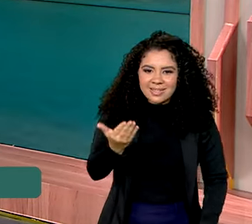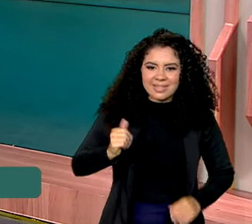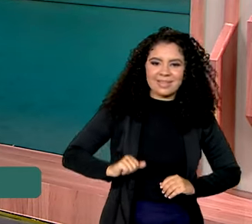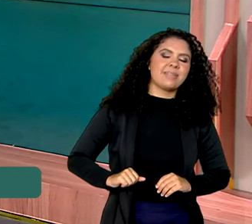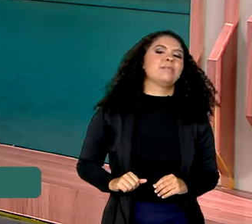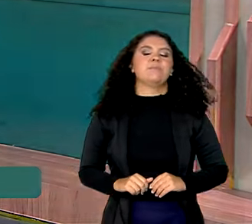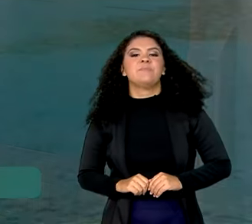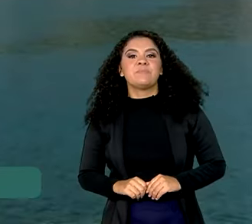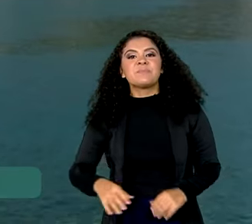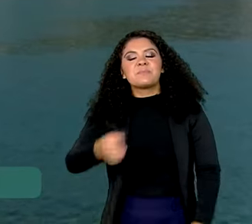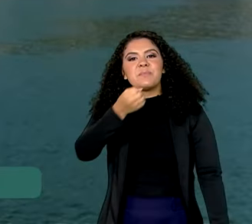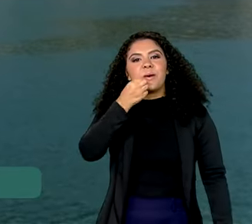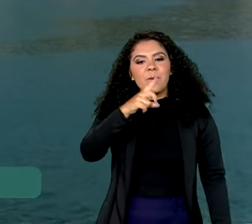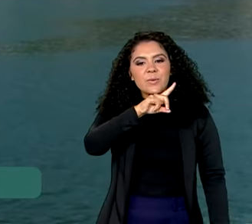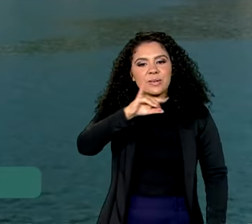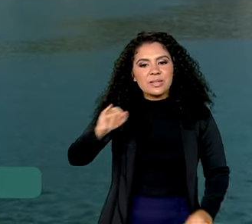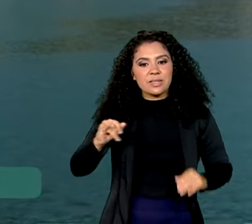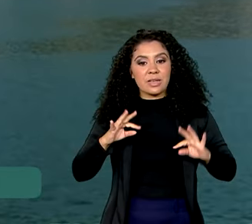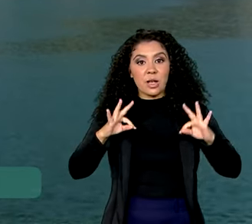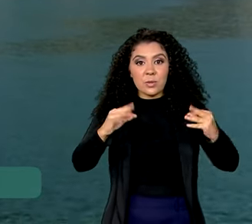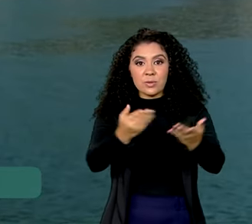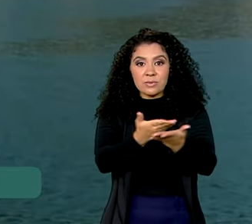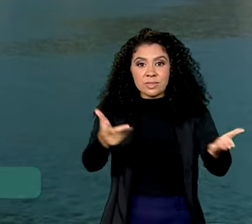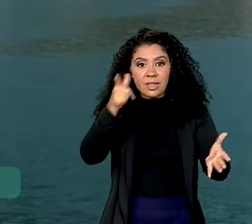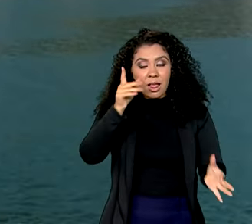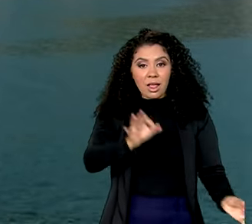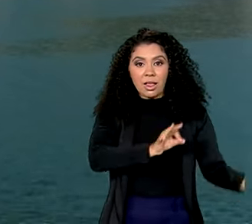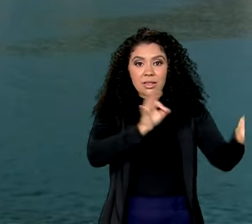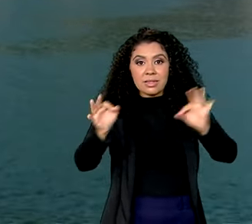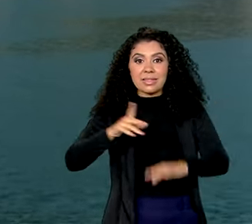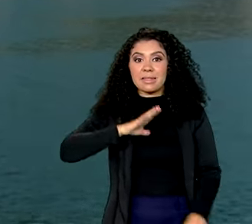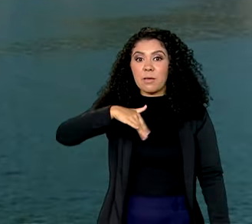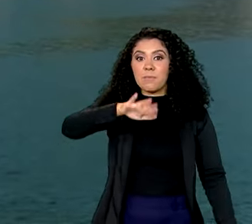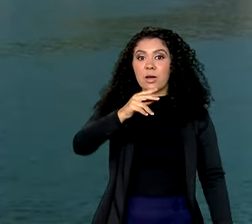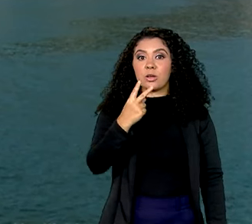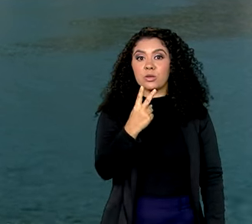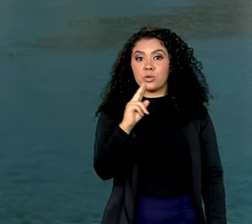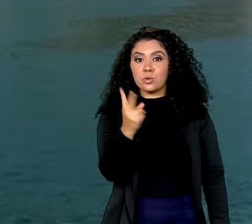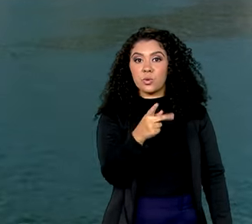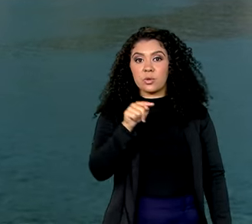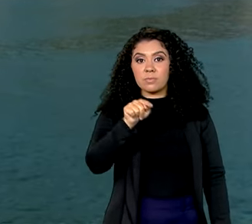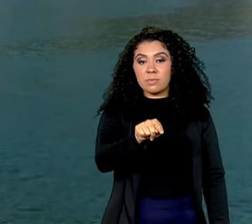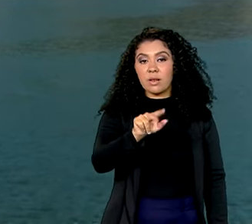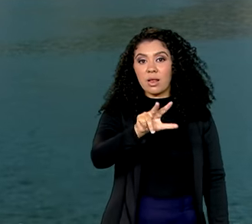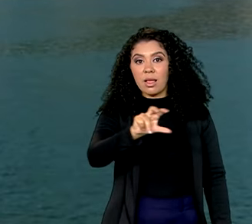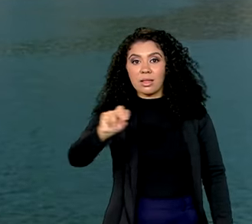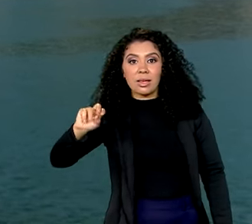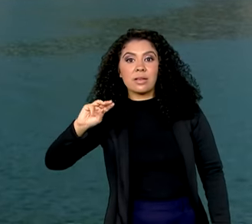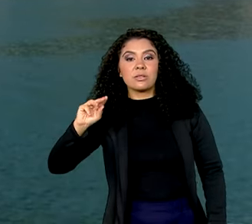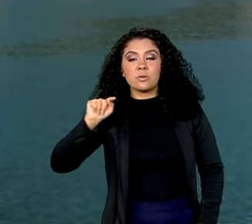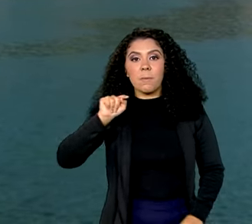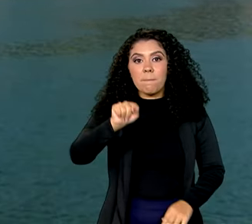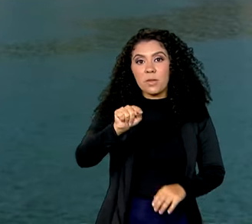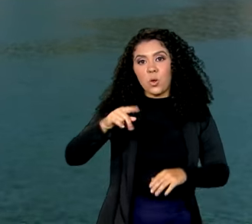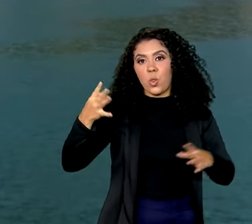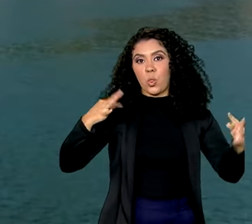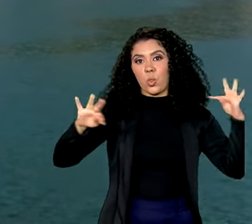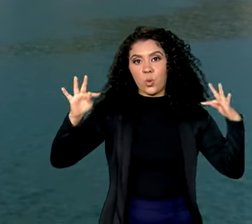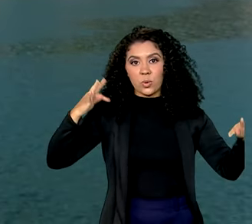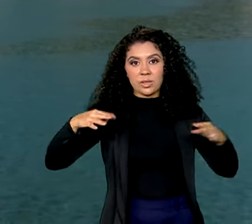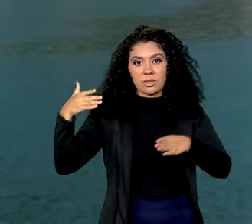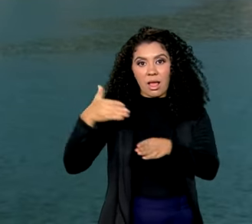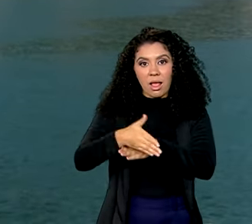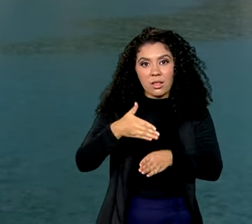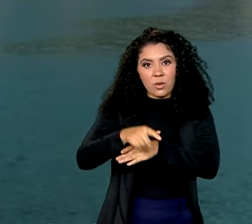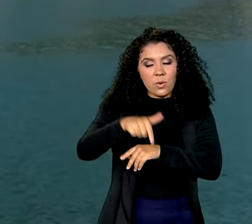Bom dia, Vanessa. Bom dia a todos. Foram mais de 2,5 milhões de turistas entrando no país entre janeiro